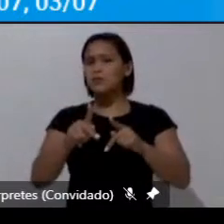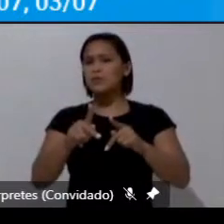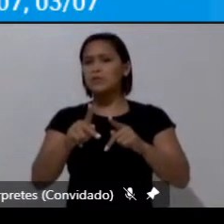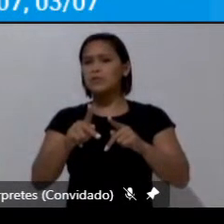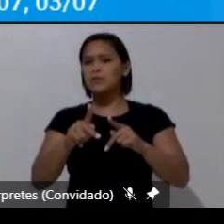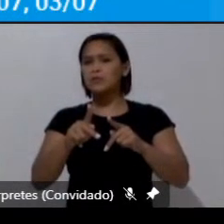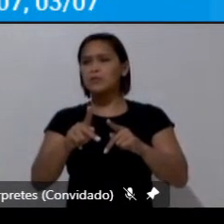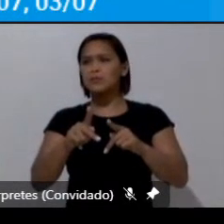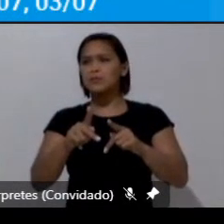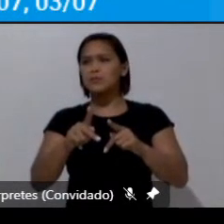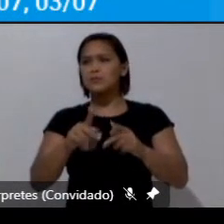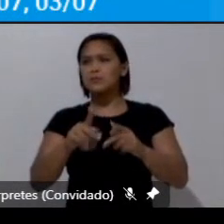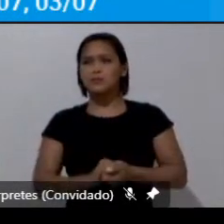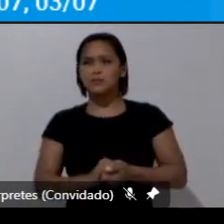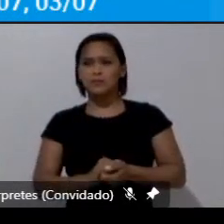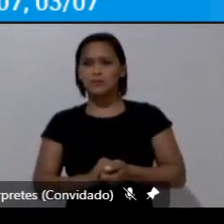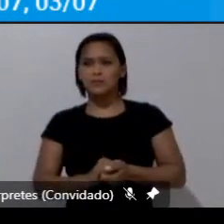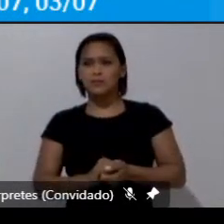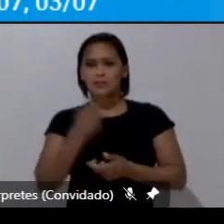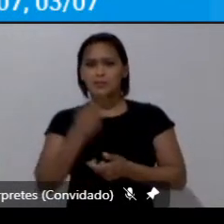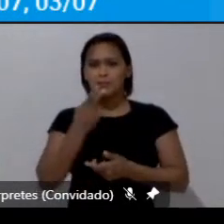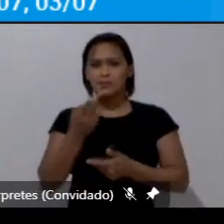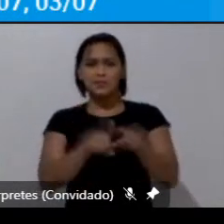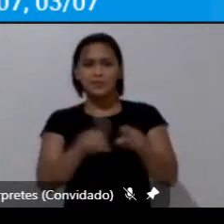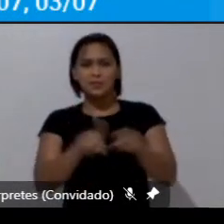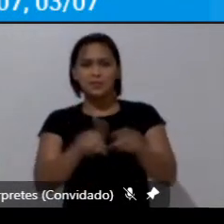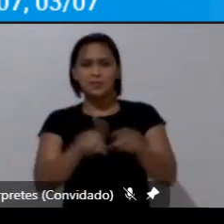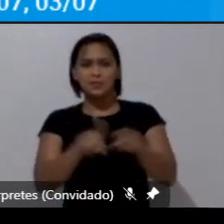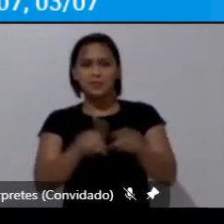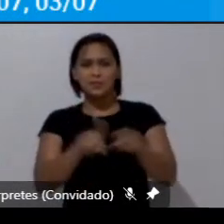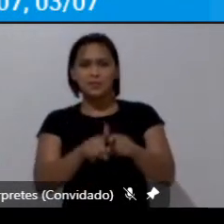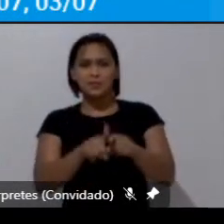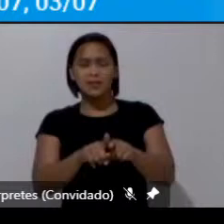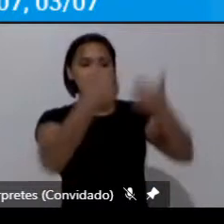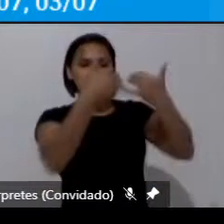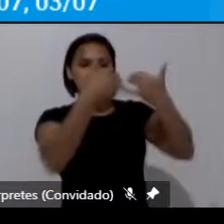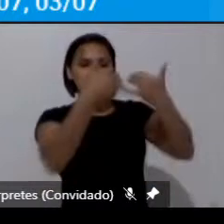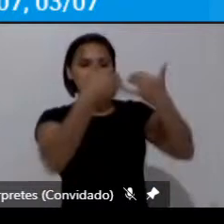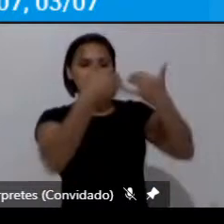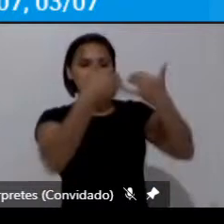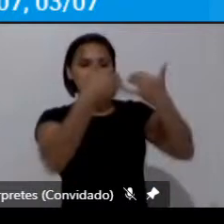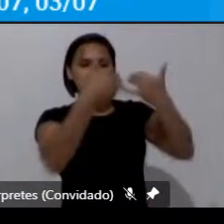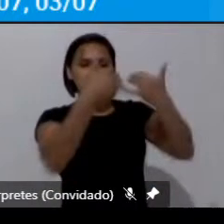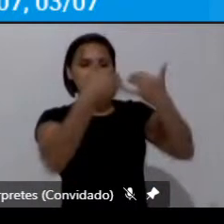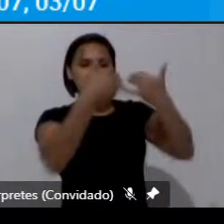em termos desses referenciais nossos contemporâneos. O próximo.